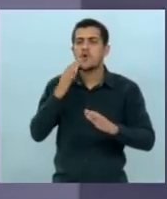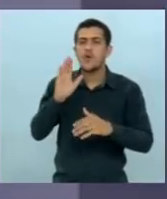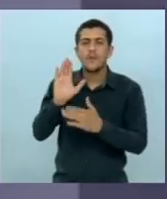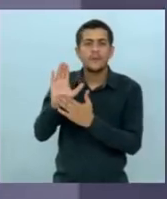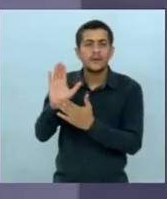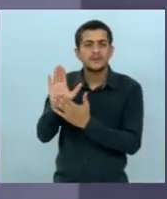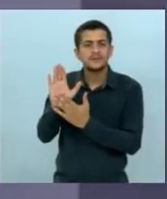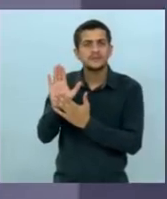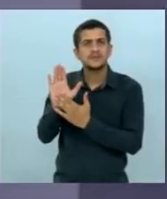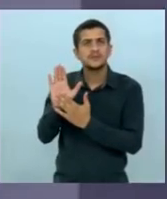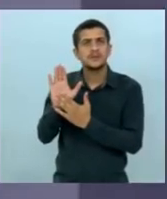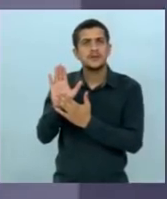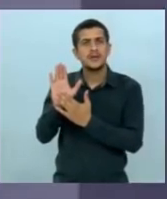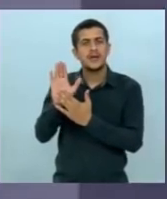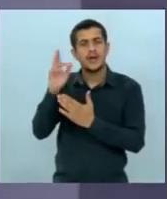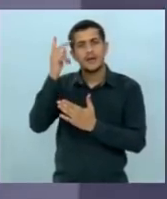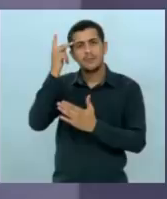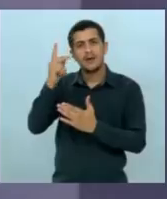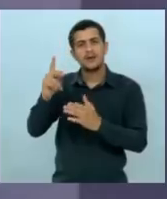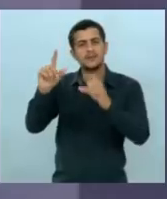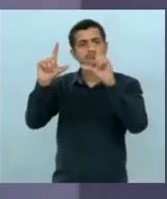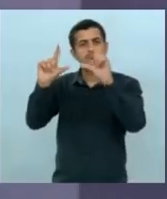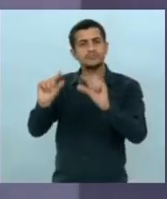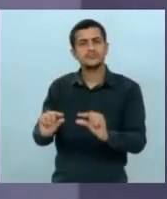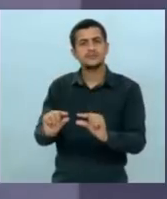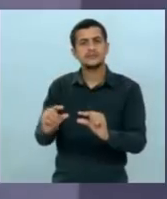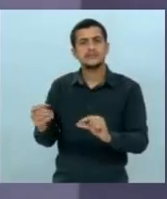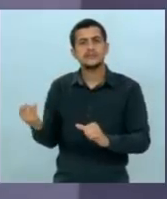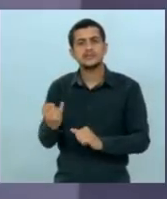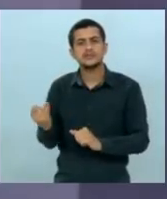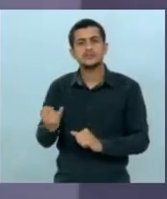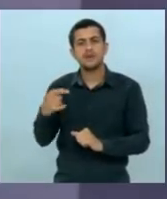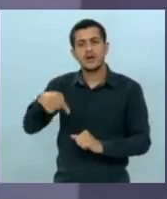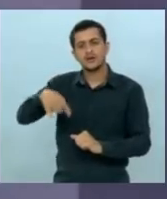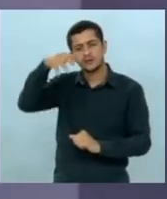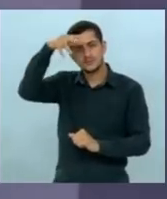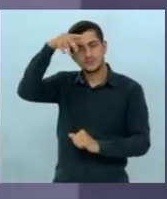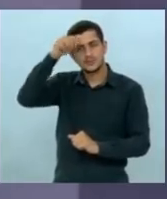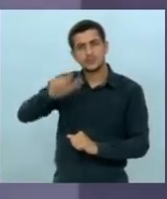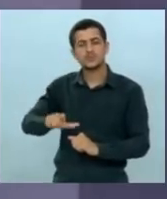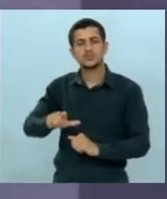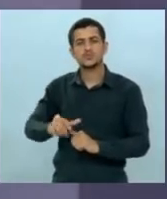para a redução de tributos aqui no estado